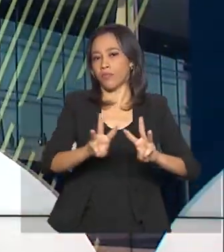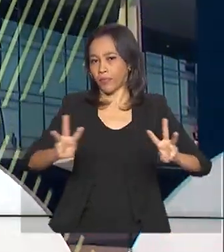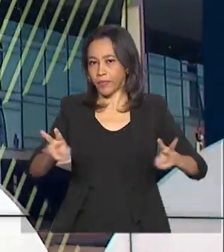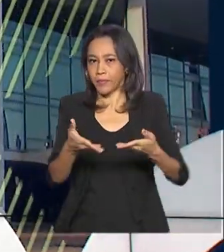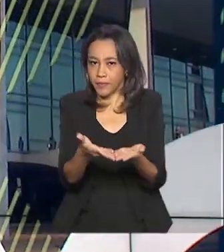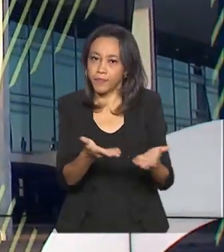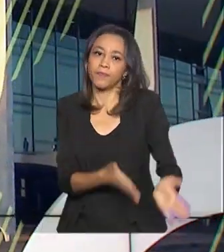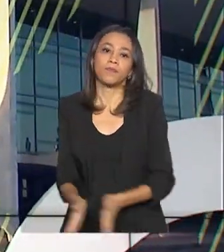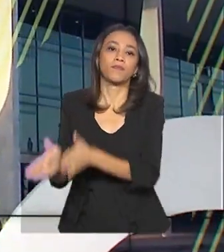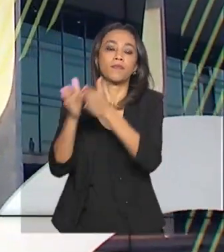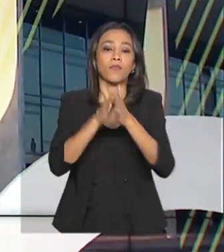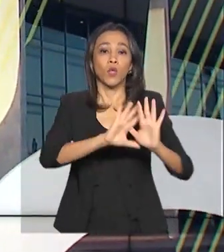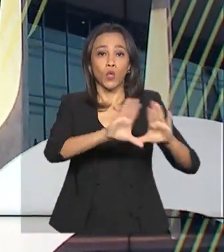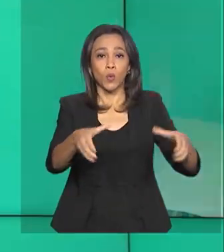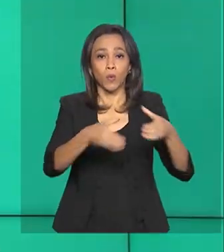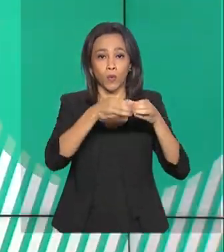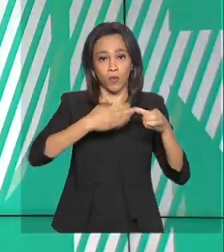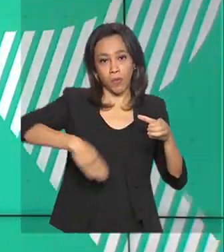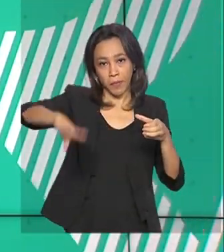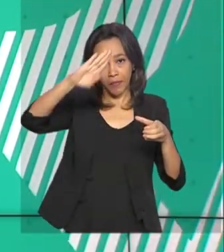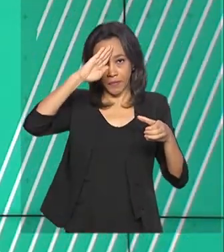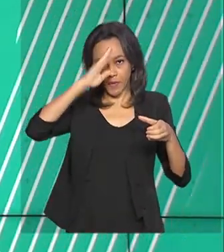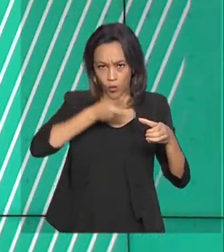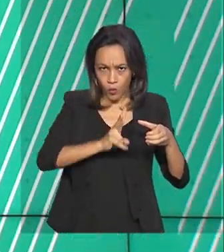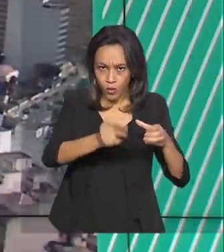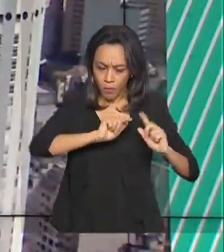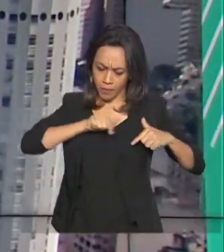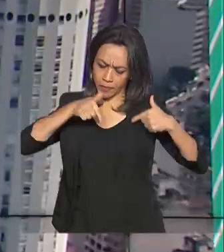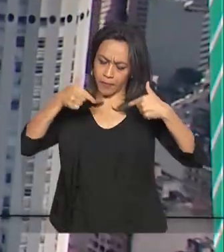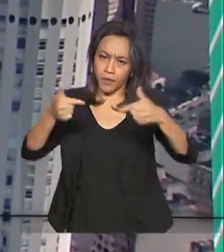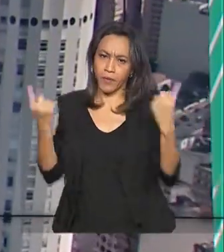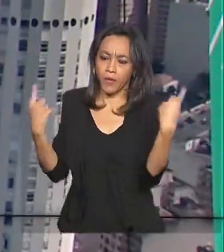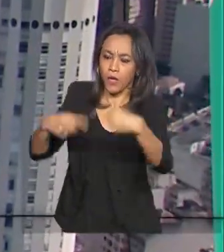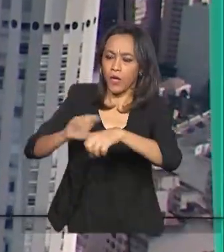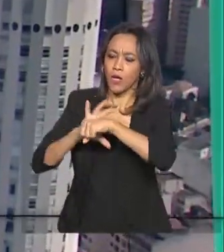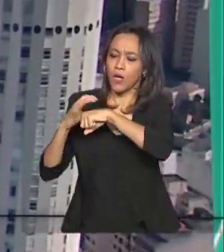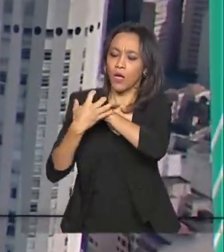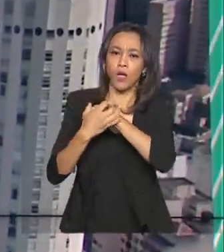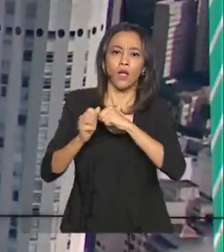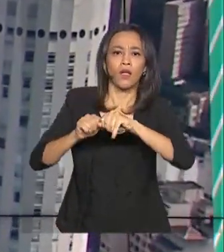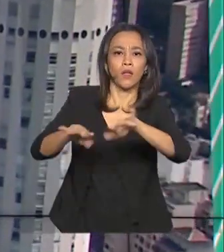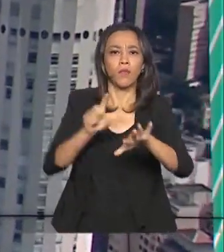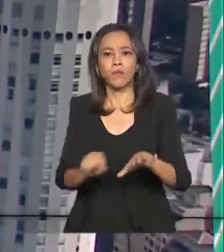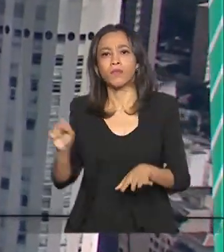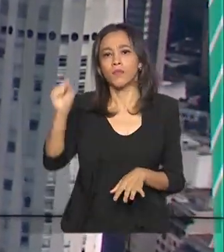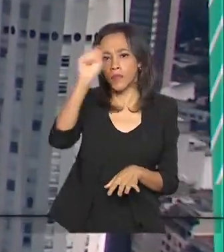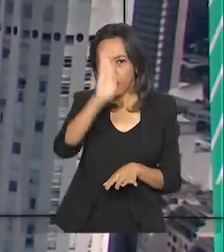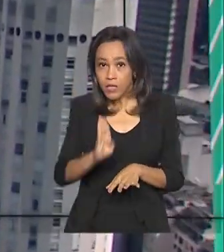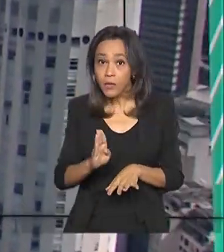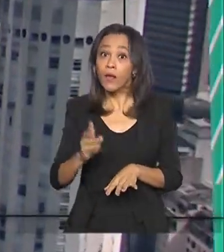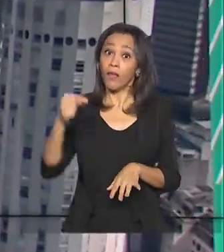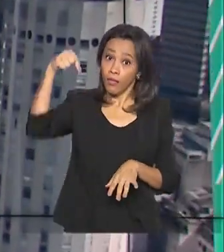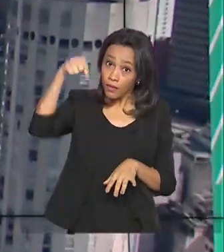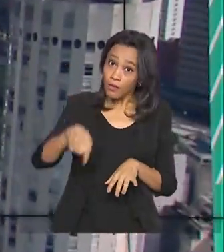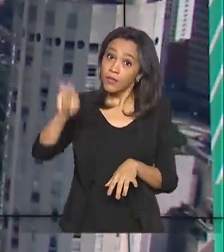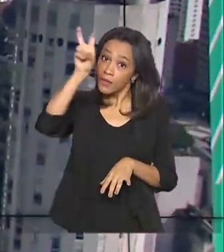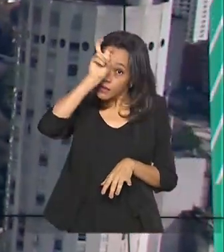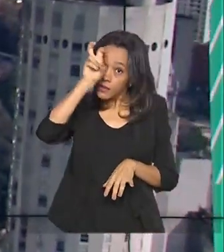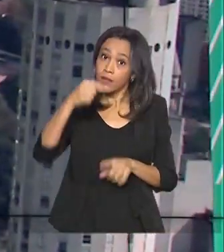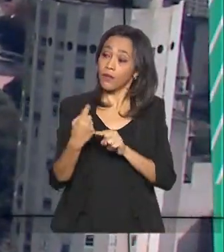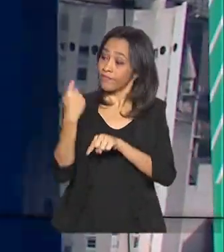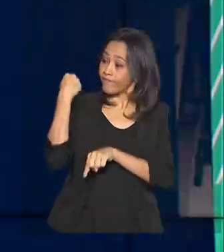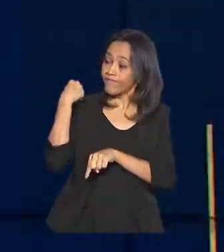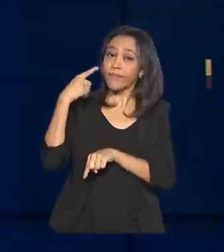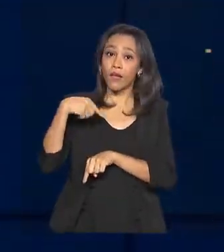E as Forças Armadas seguem com as ações de combate ao coronavírus em todo o país. Nesta quinta-feira, militares do Exército